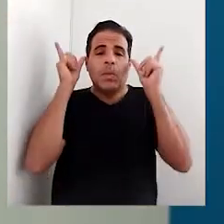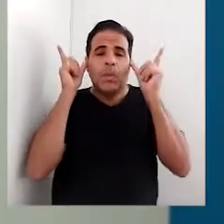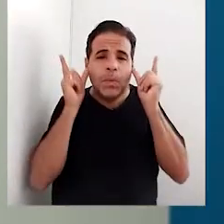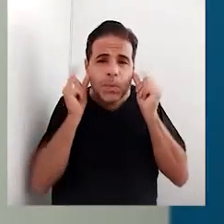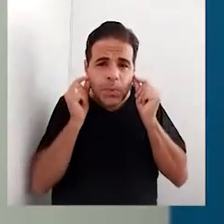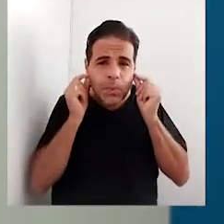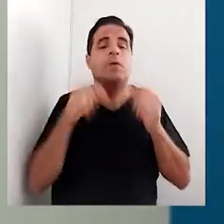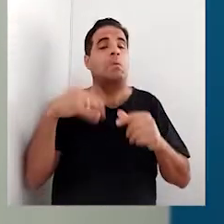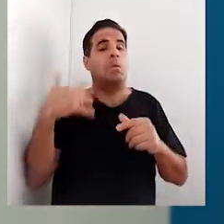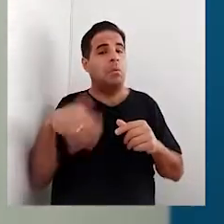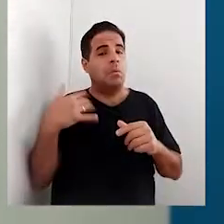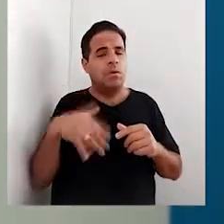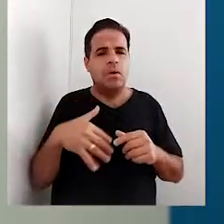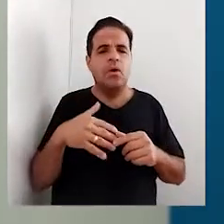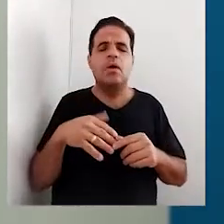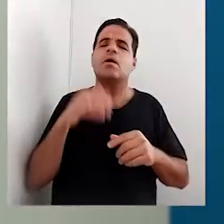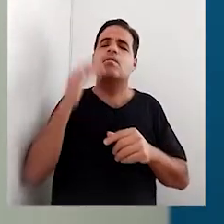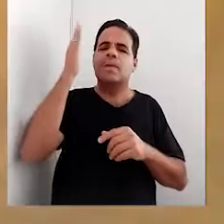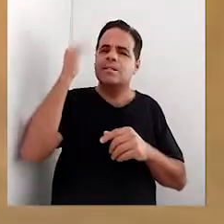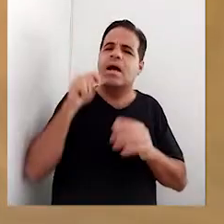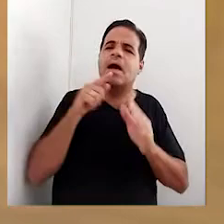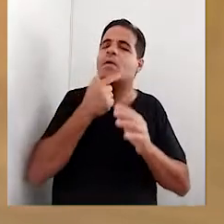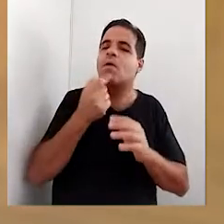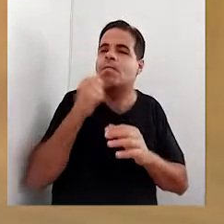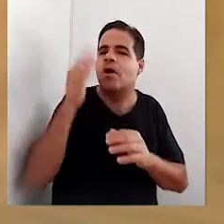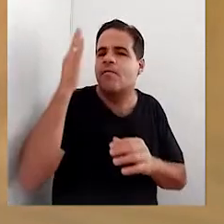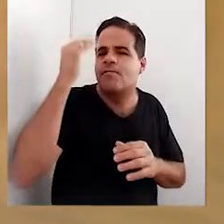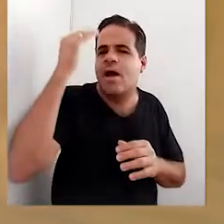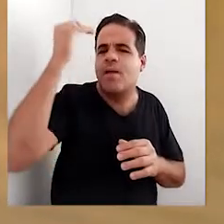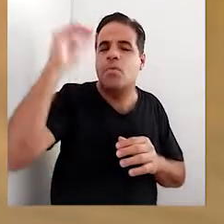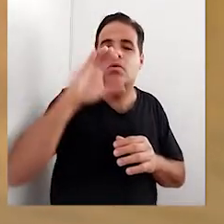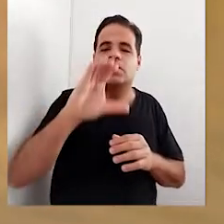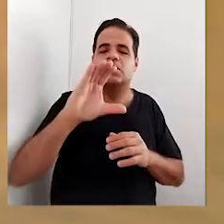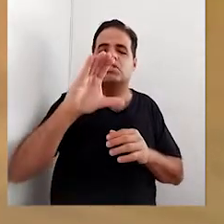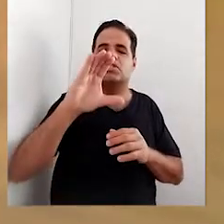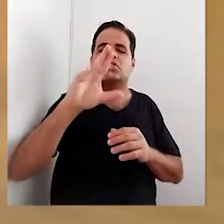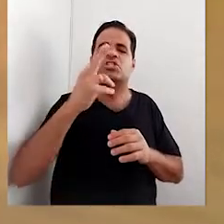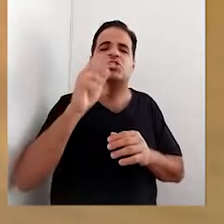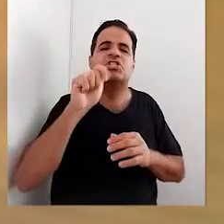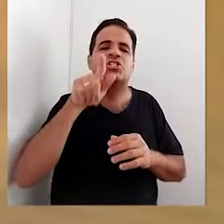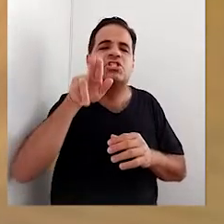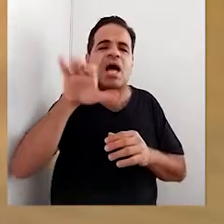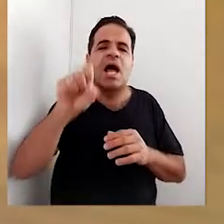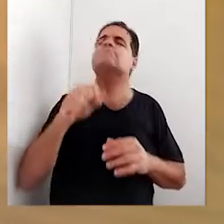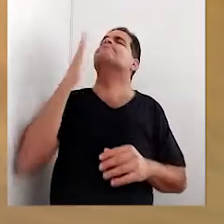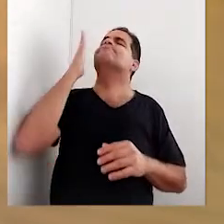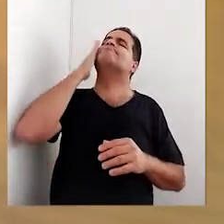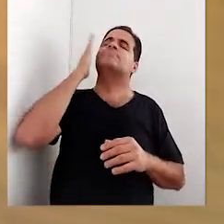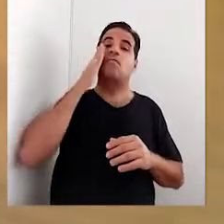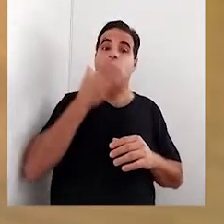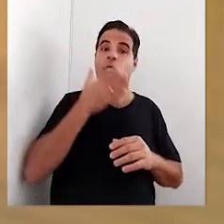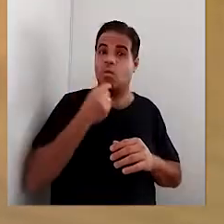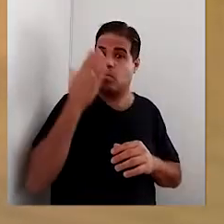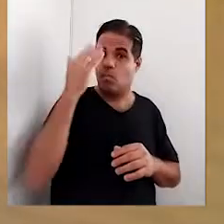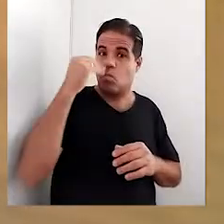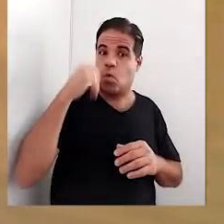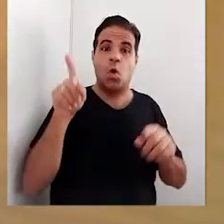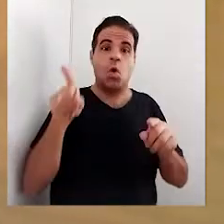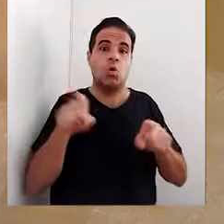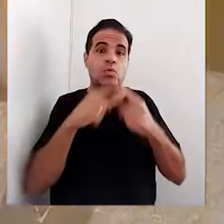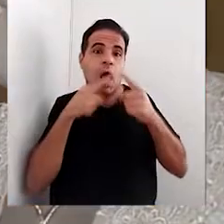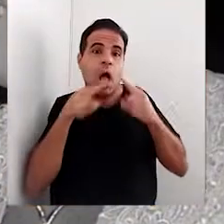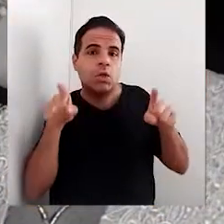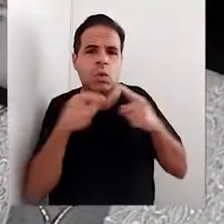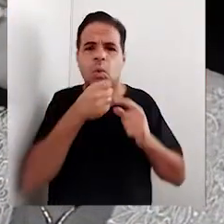em música, Andressa, quem foi o Ray Charles? Sei sim, professor Moster. Ray Charles foi um dos maiores cantores do mundo.